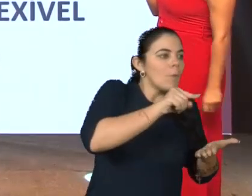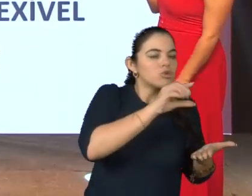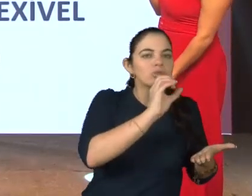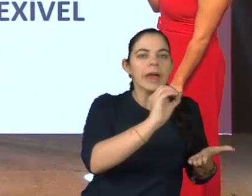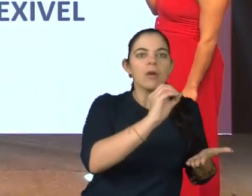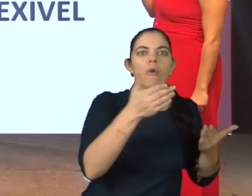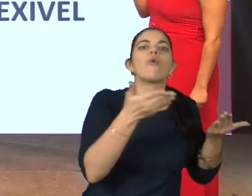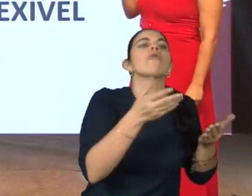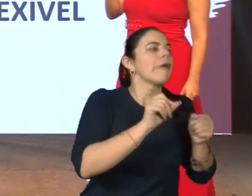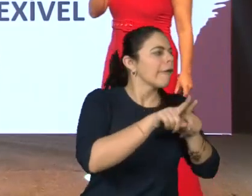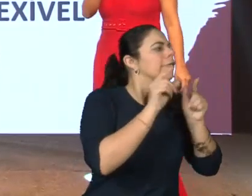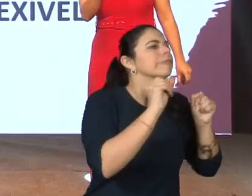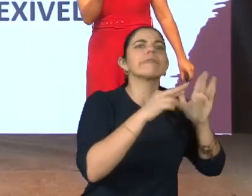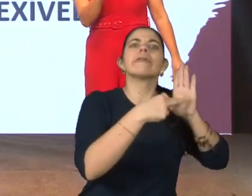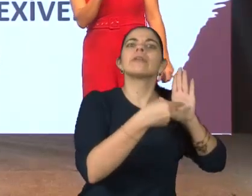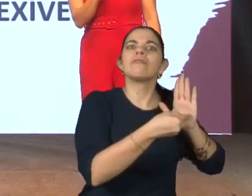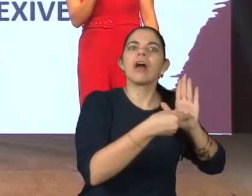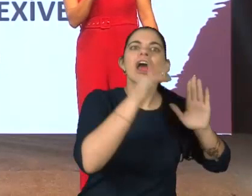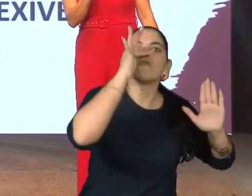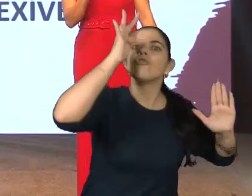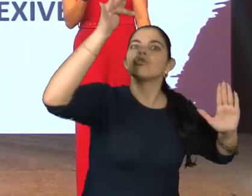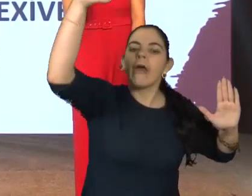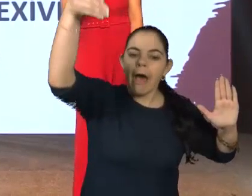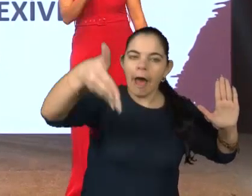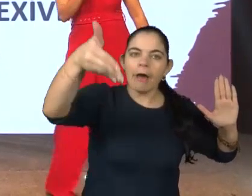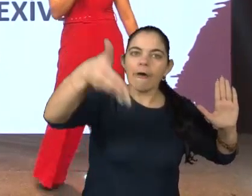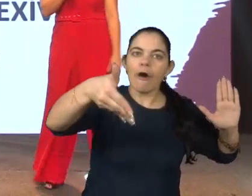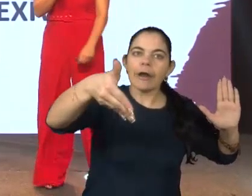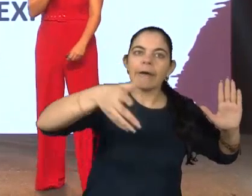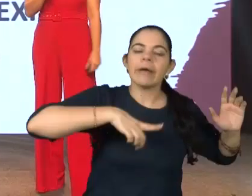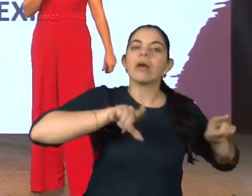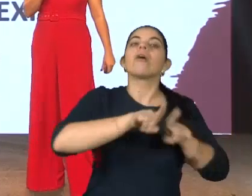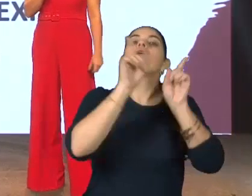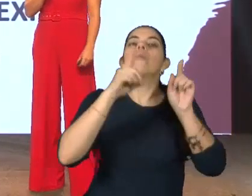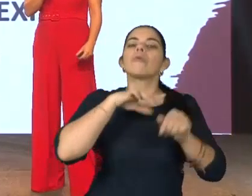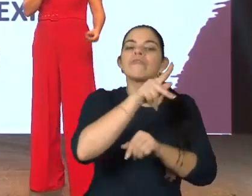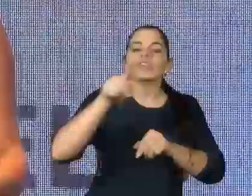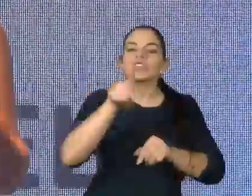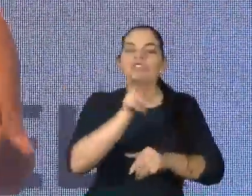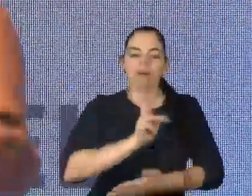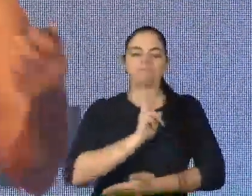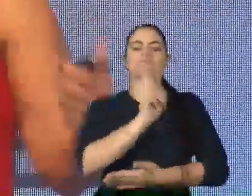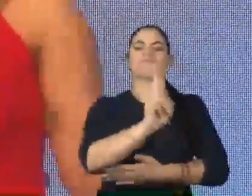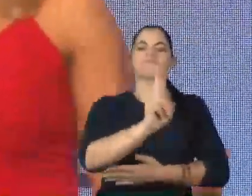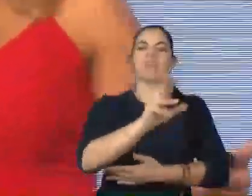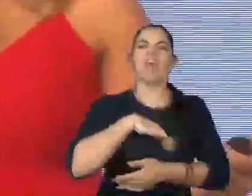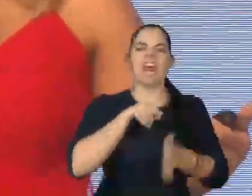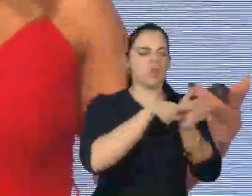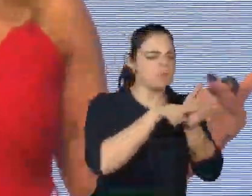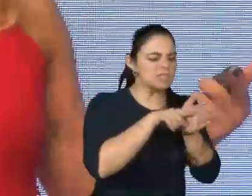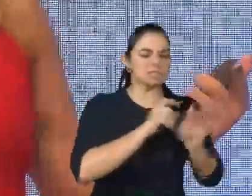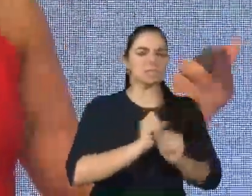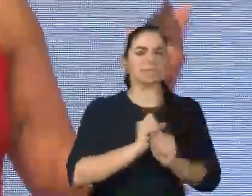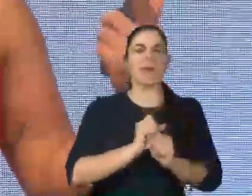Professor 4.0 é o futuro que já chegou. Ou seja, o professor 4.0 ele é pesquisador,